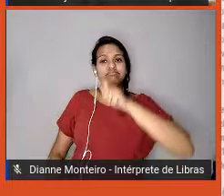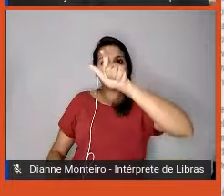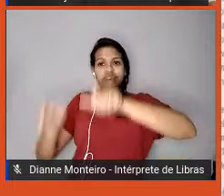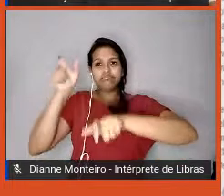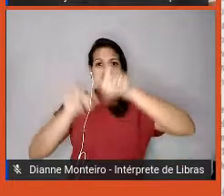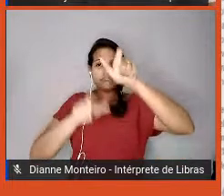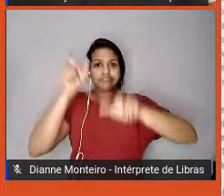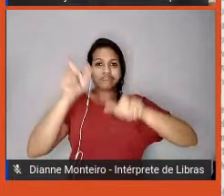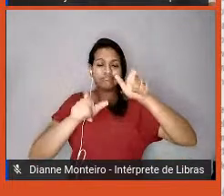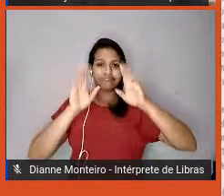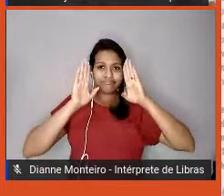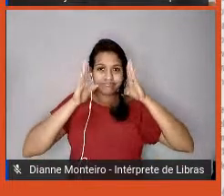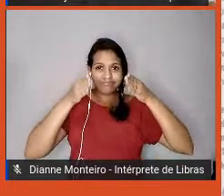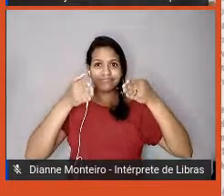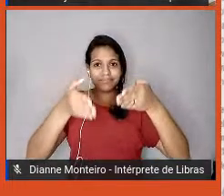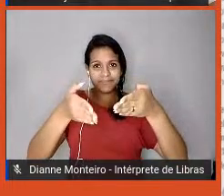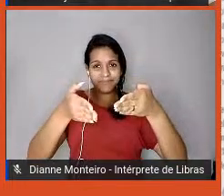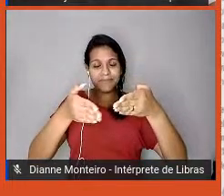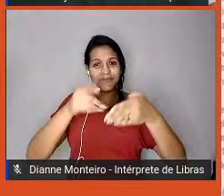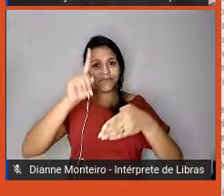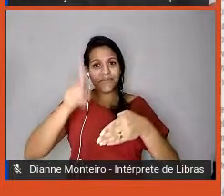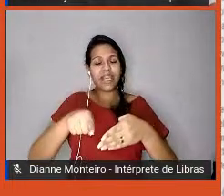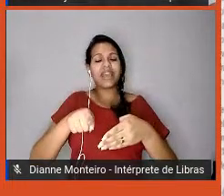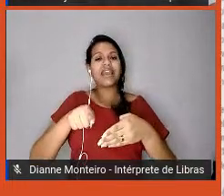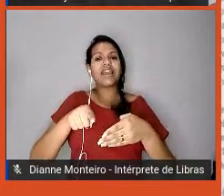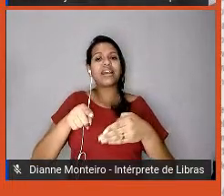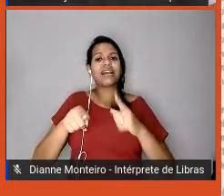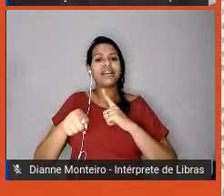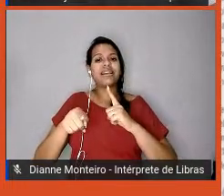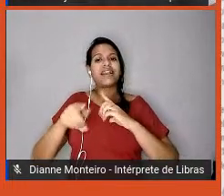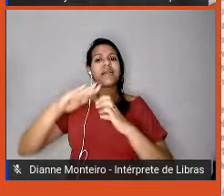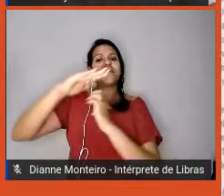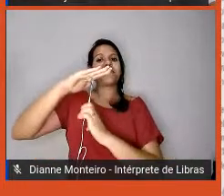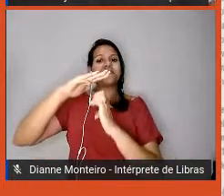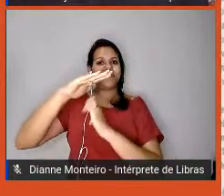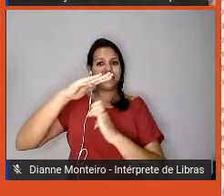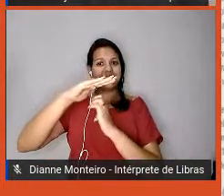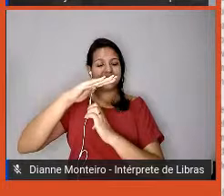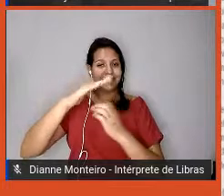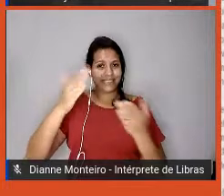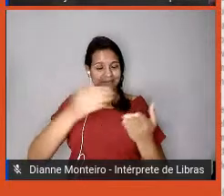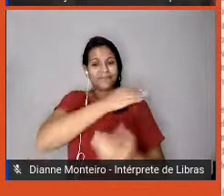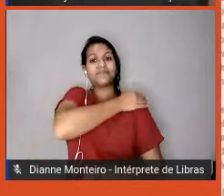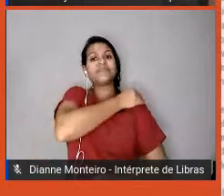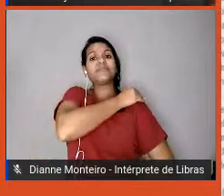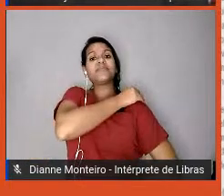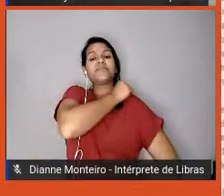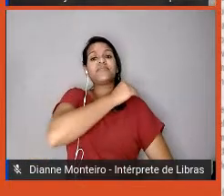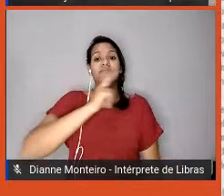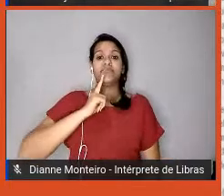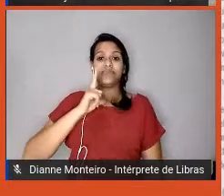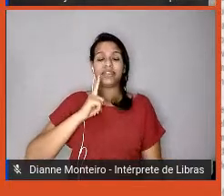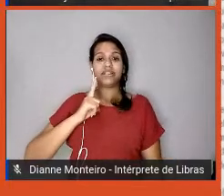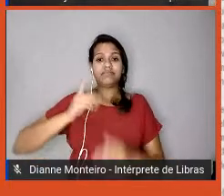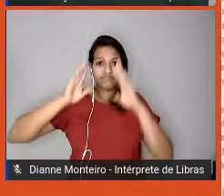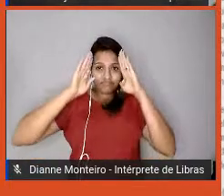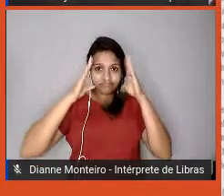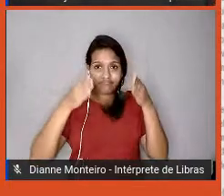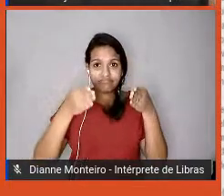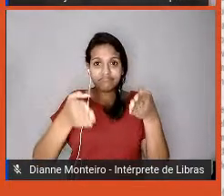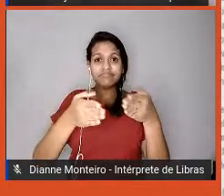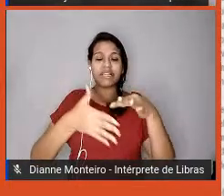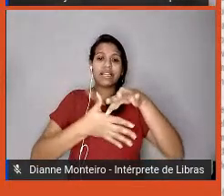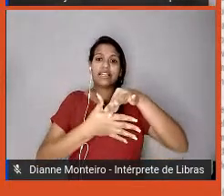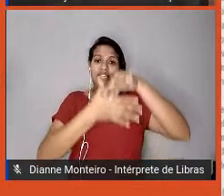felicidade corporativa. São gestores, são exclusivos para o engajamento de liderança,